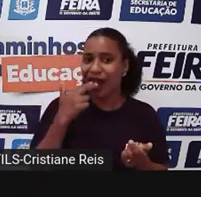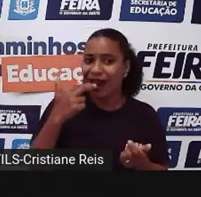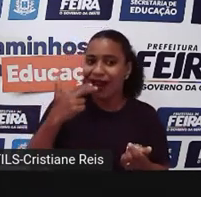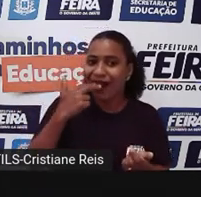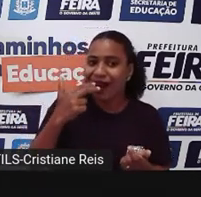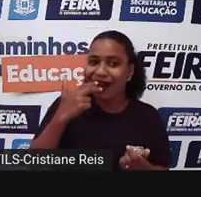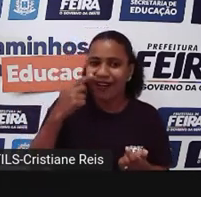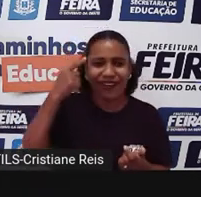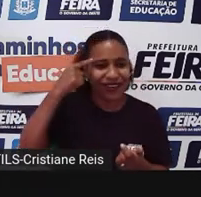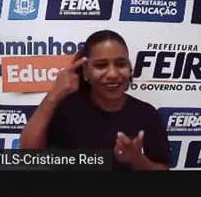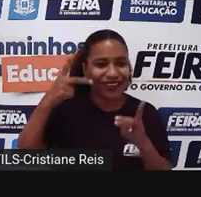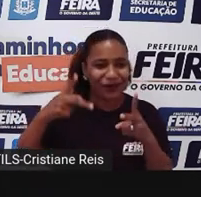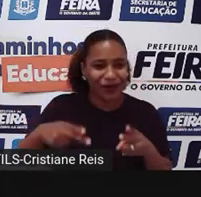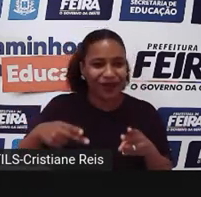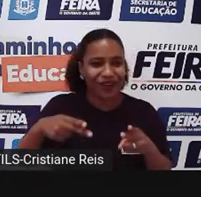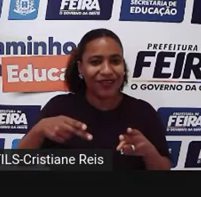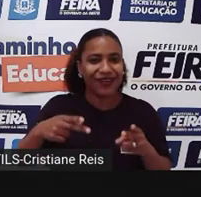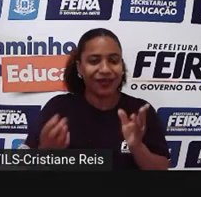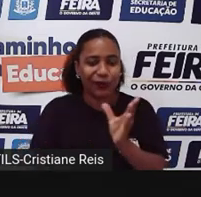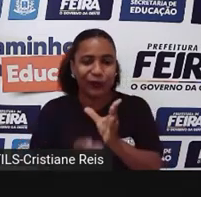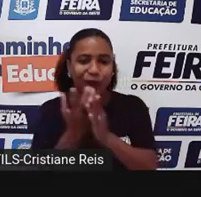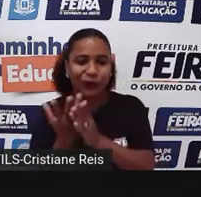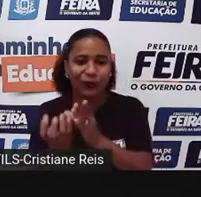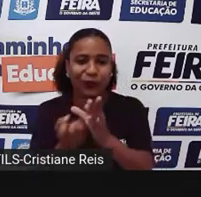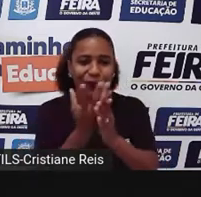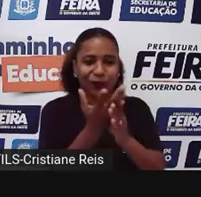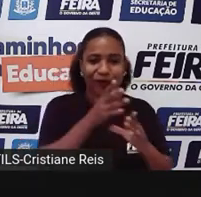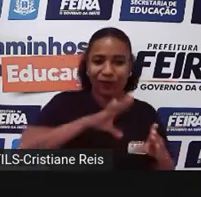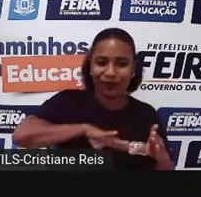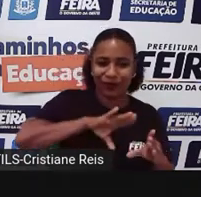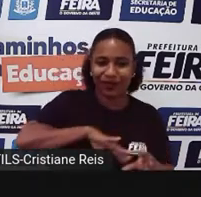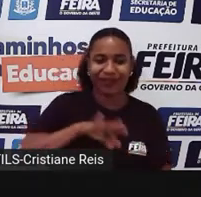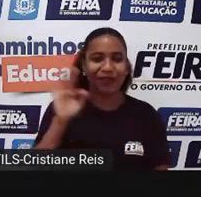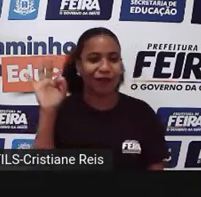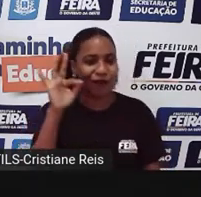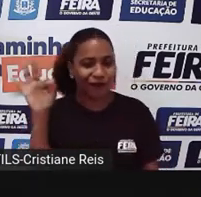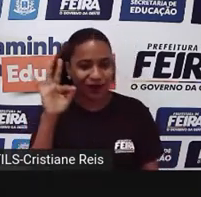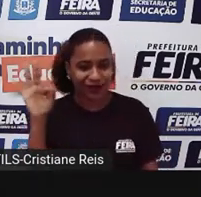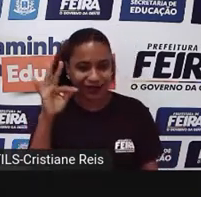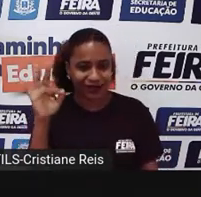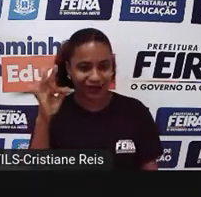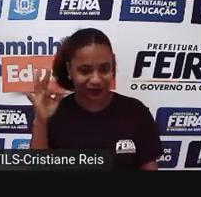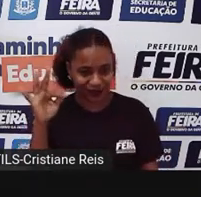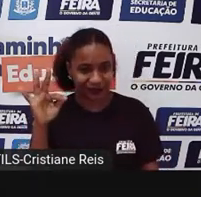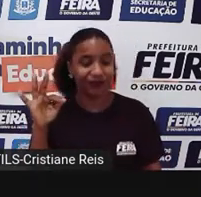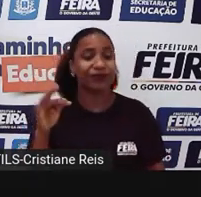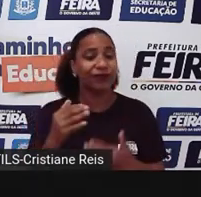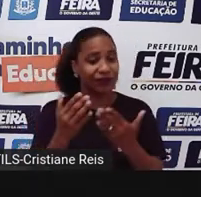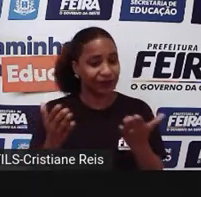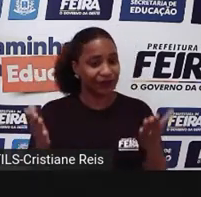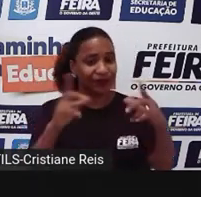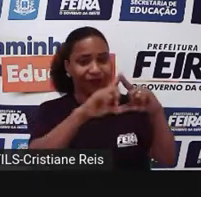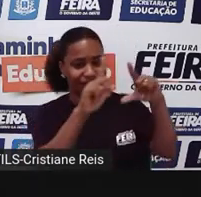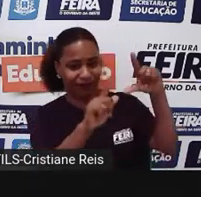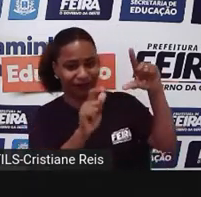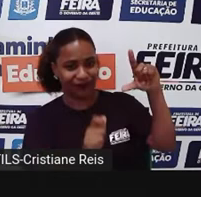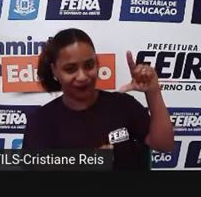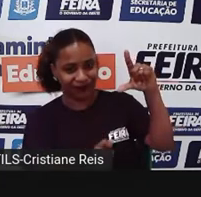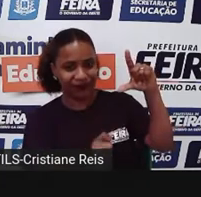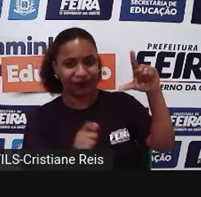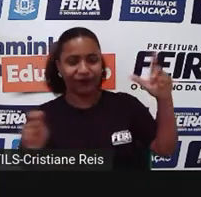origem ao espanhol, ao português, ao francês. Então, o banto é esse conjunto grande que deu origem a bocado de língua pequena,